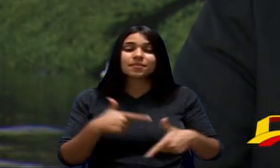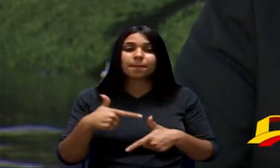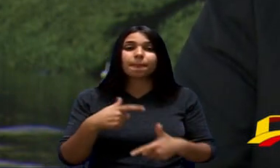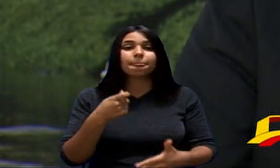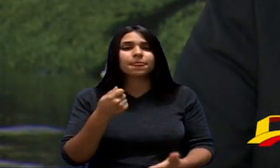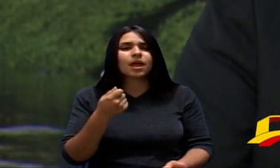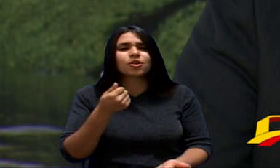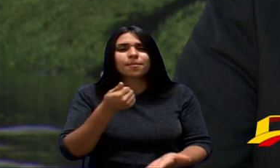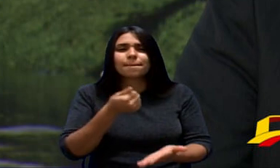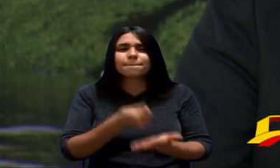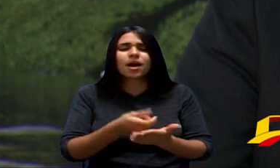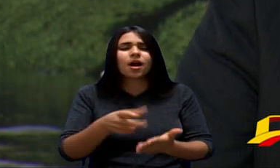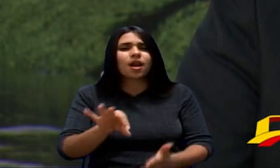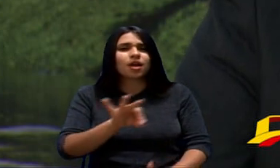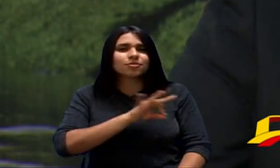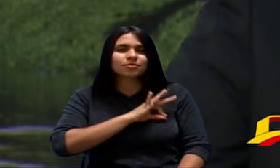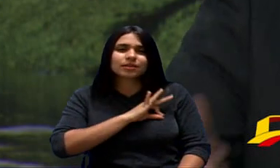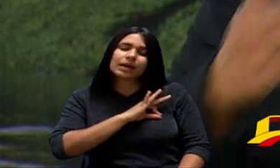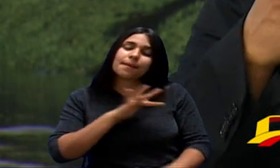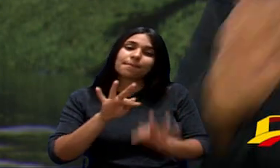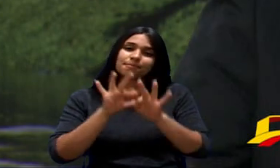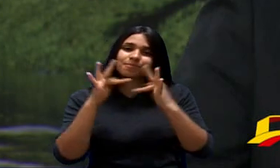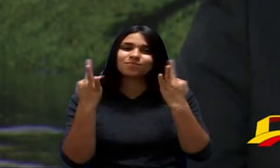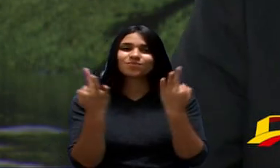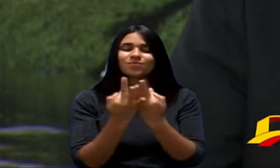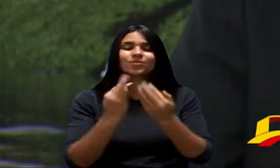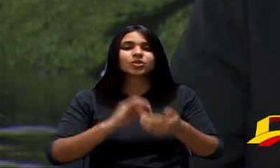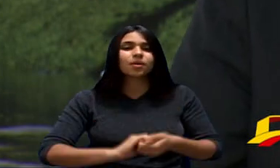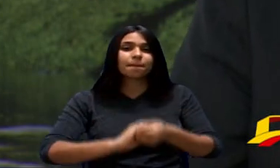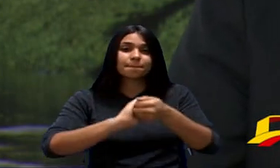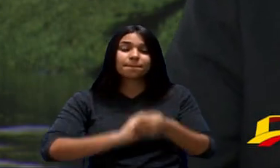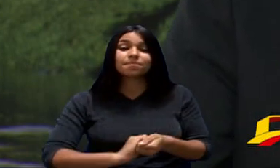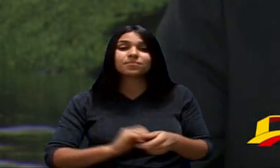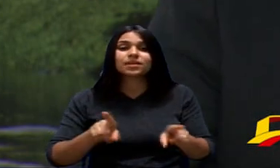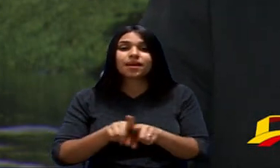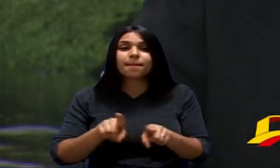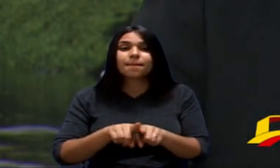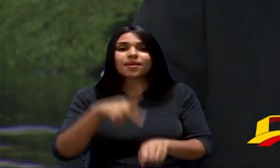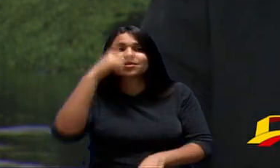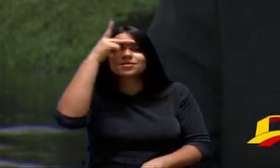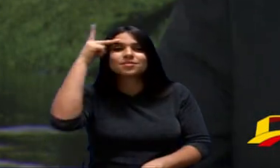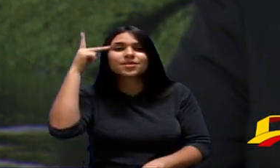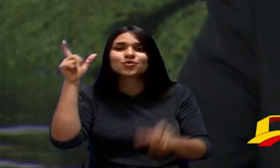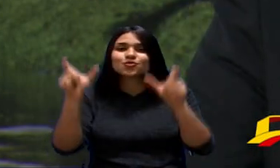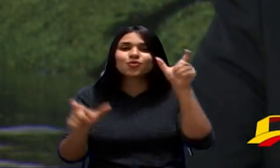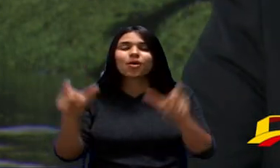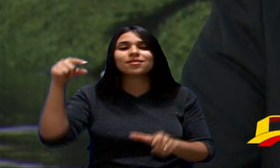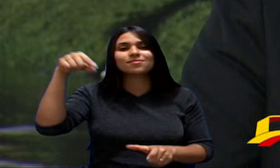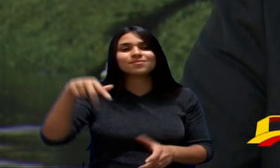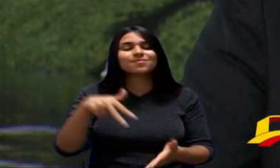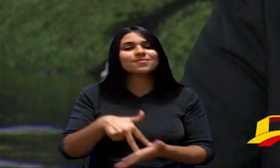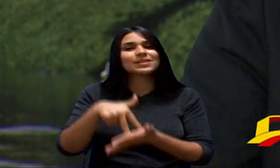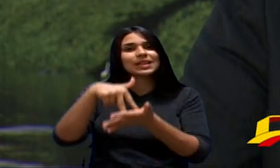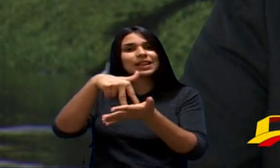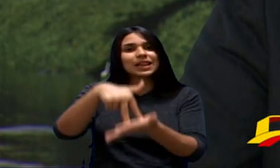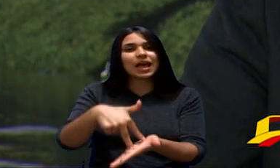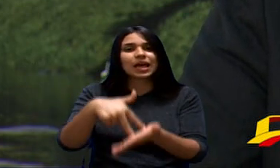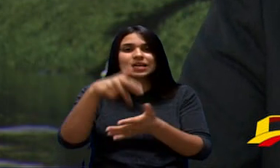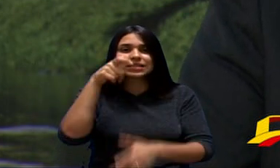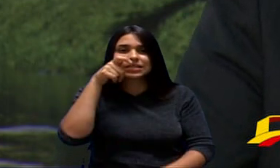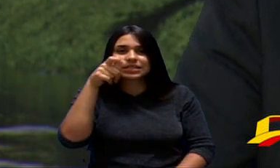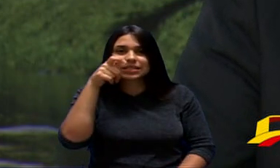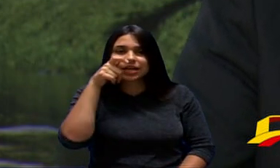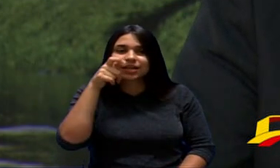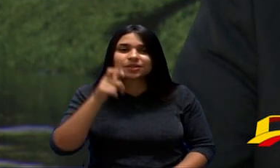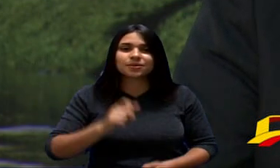Para Sua Casa E Para Sua Família Também Cumprimentar O Pessoal Que Está Presente Também Na Sessão Cumprimentar Todos Que Estão Aqui Nos